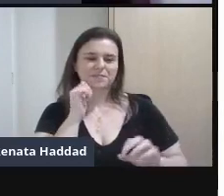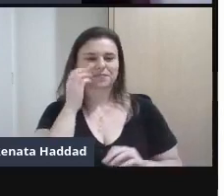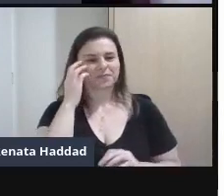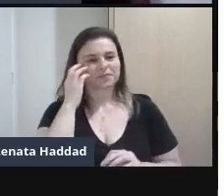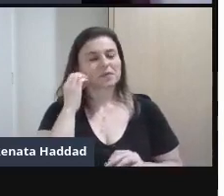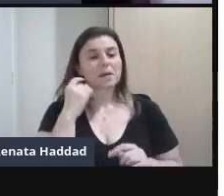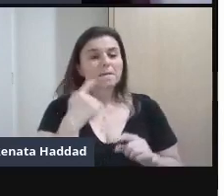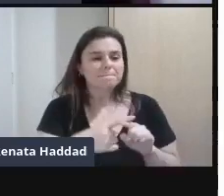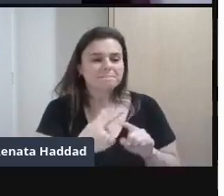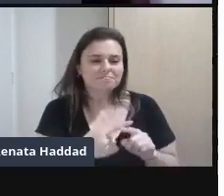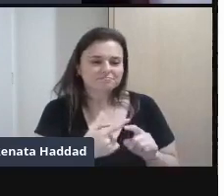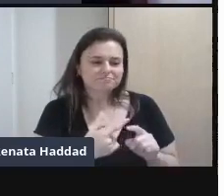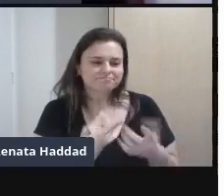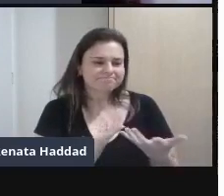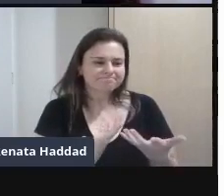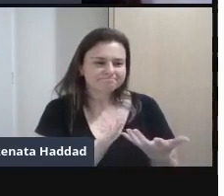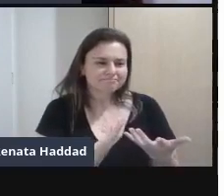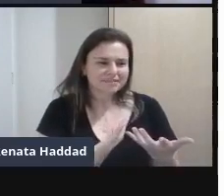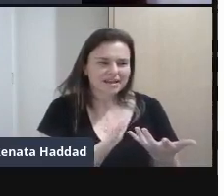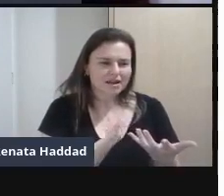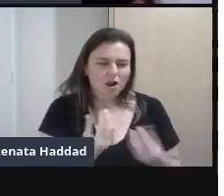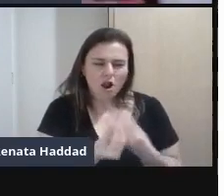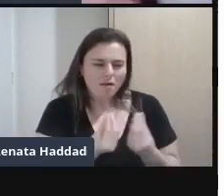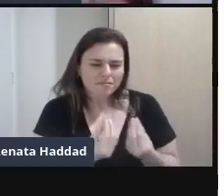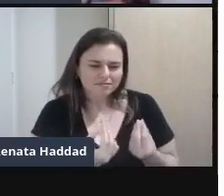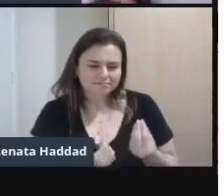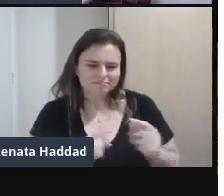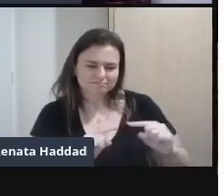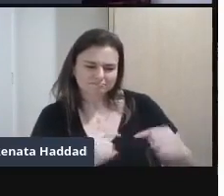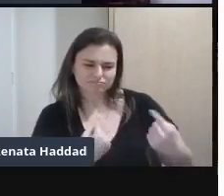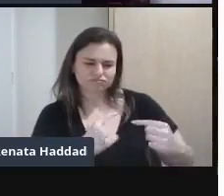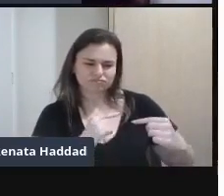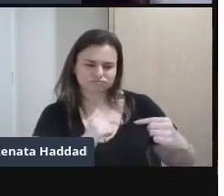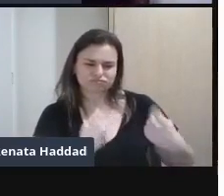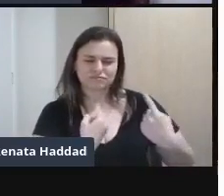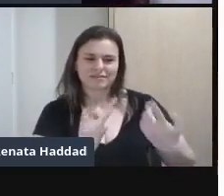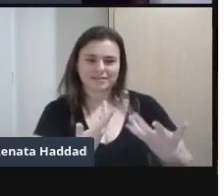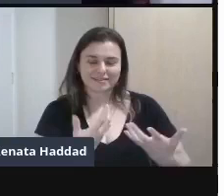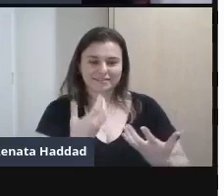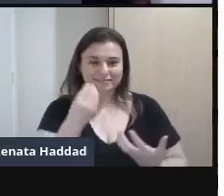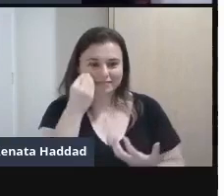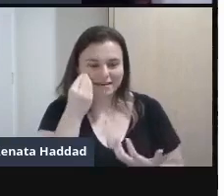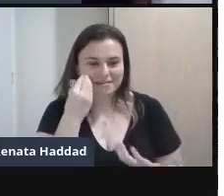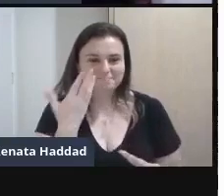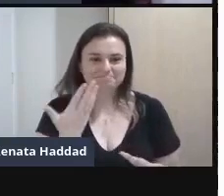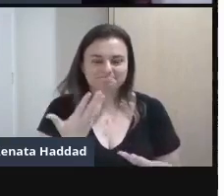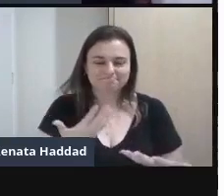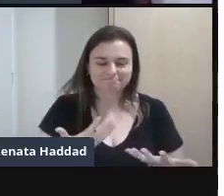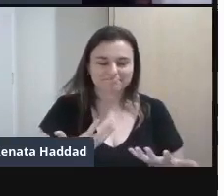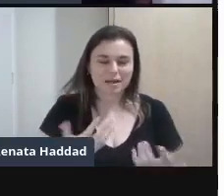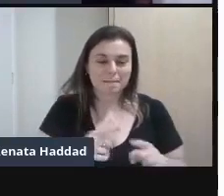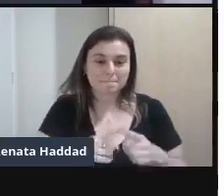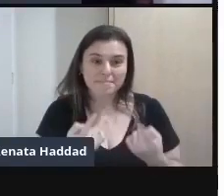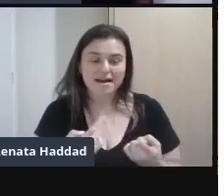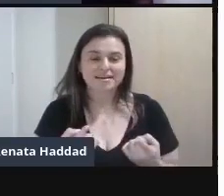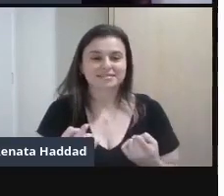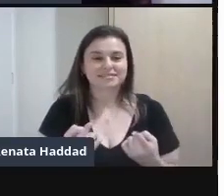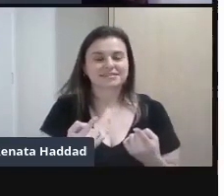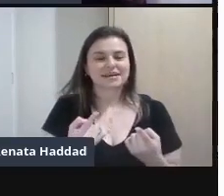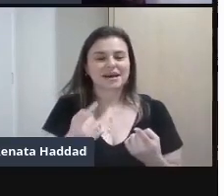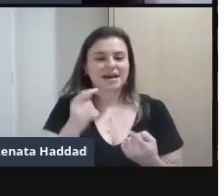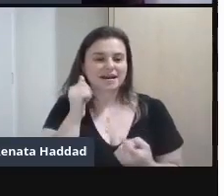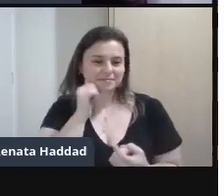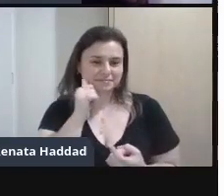Provocando a gente Sabe Dando chacoalhão Mas Além de todas Essas questões A Pagu A Pagu Traz Para a gente Deixa um